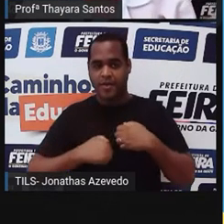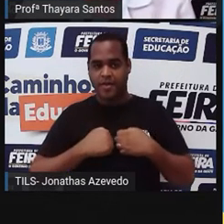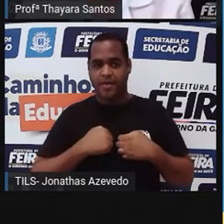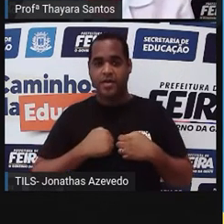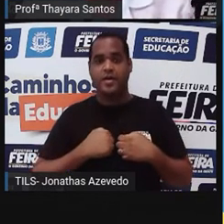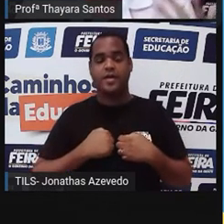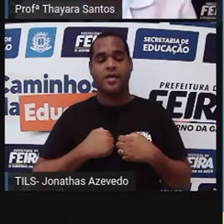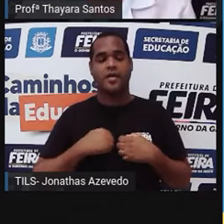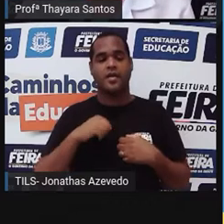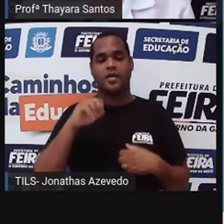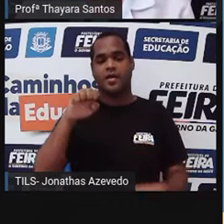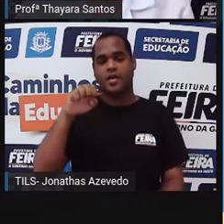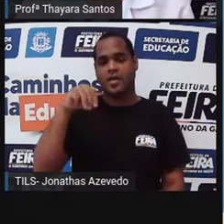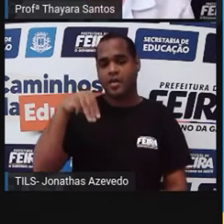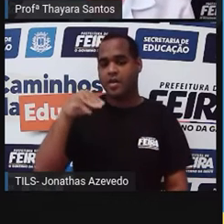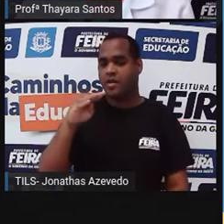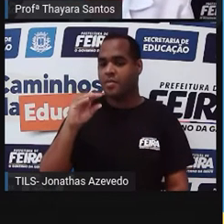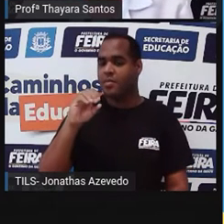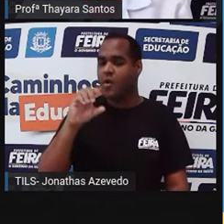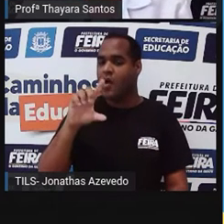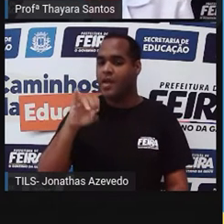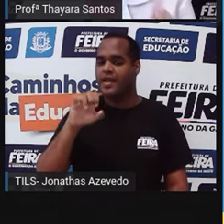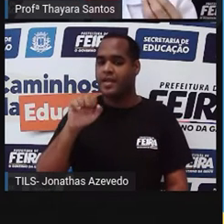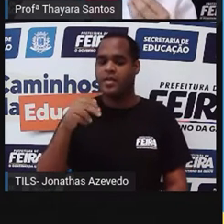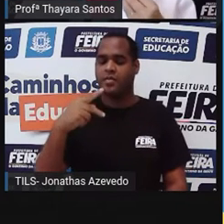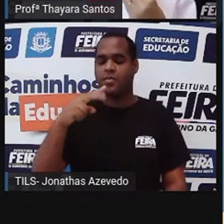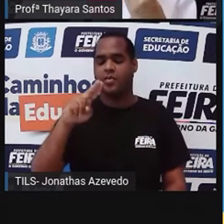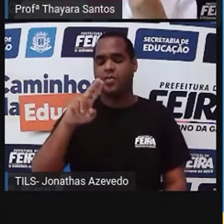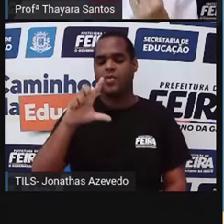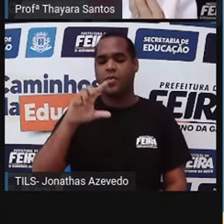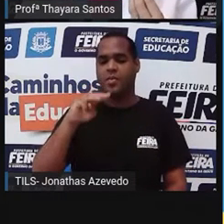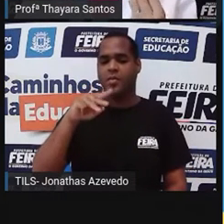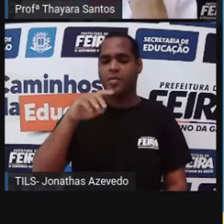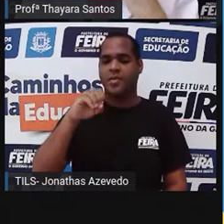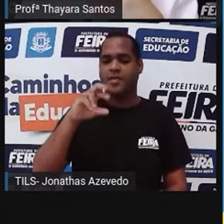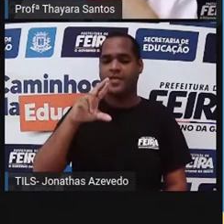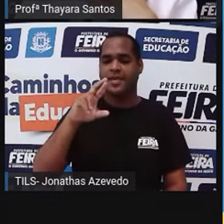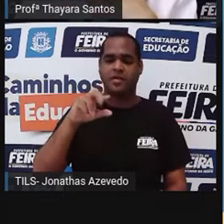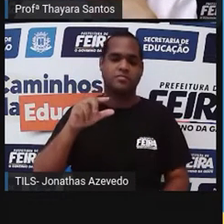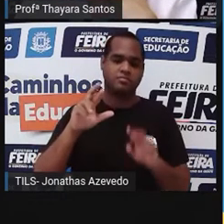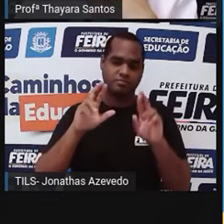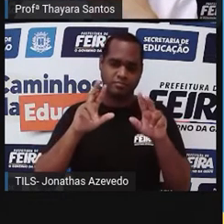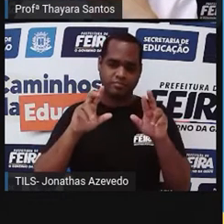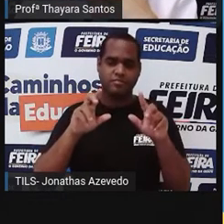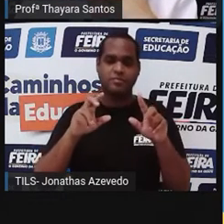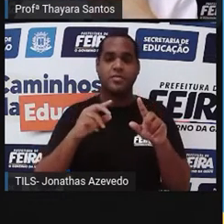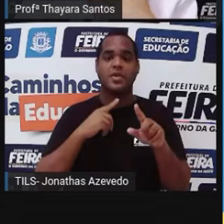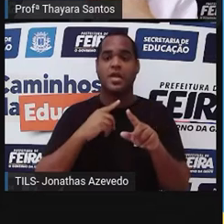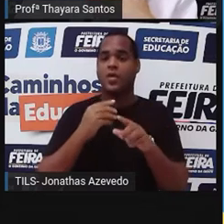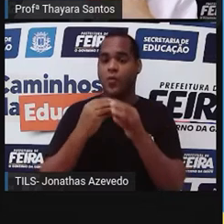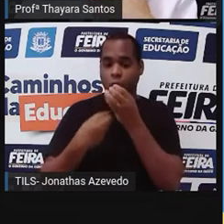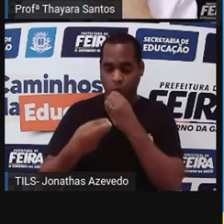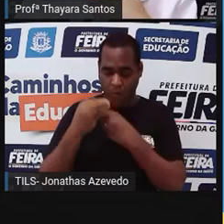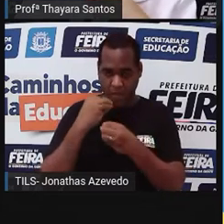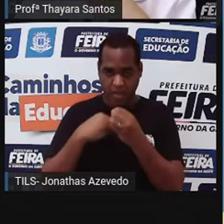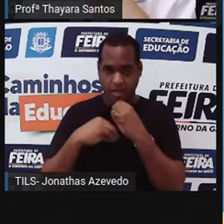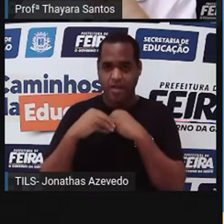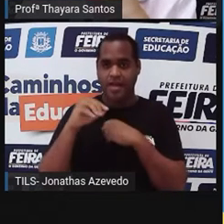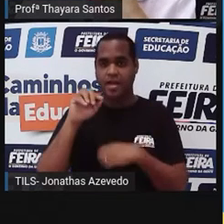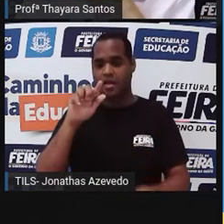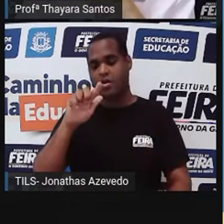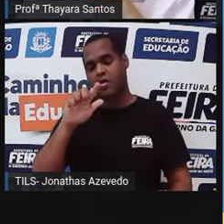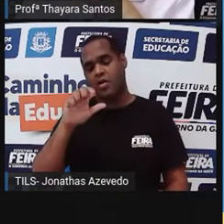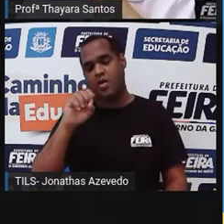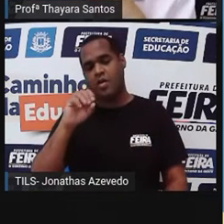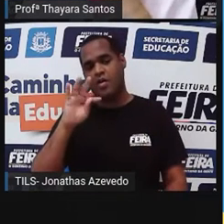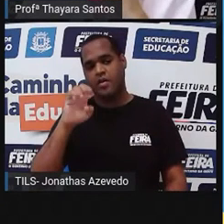embolia pulmonar e a pessoa, inclusive, pode morrer por isso. Então, enquanto a gente come, essa tampinha fica fechada, que é a epiglote. Quando a